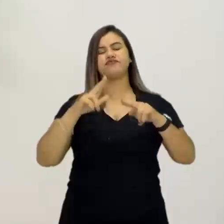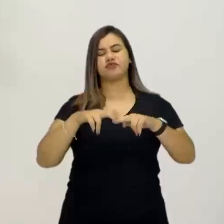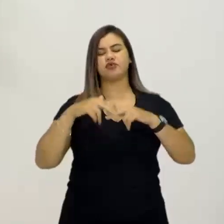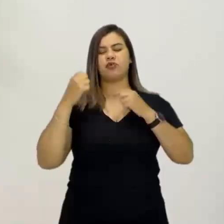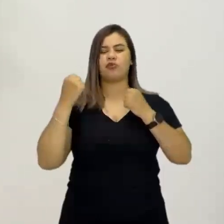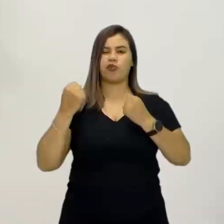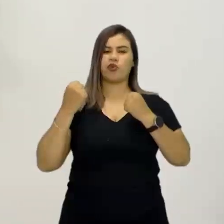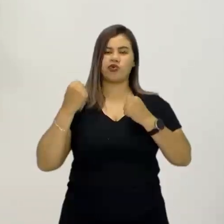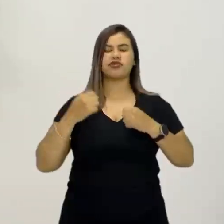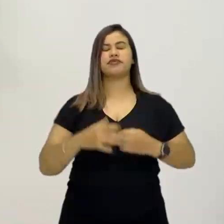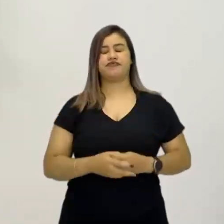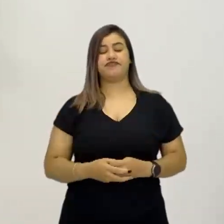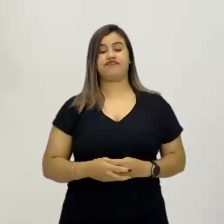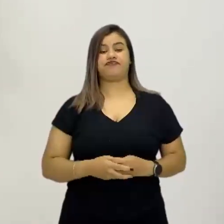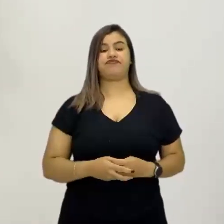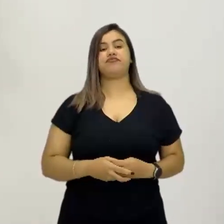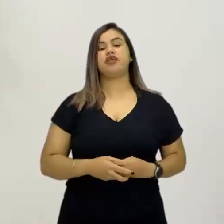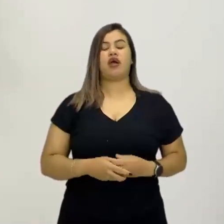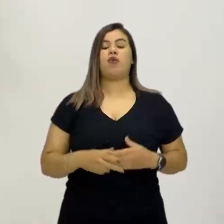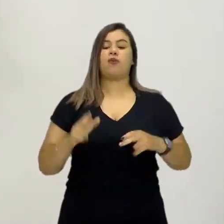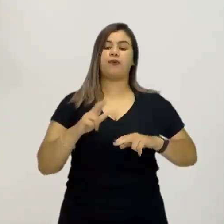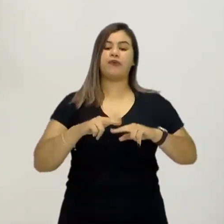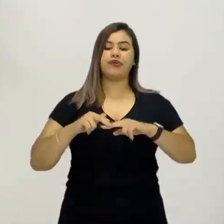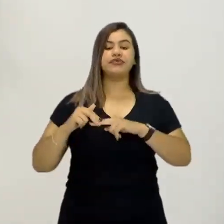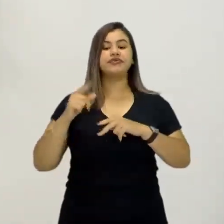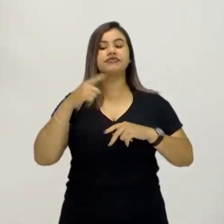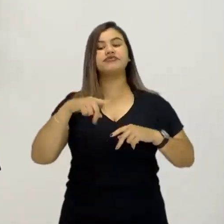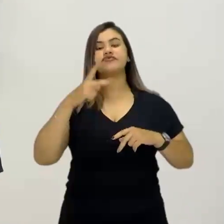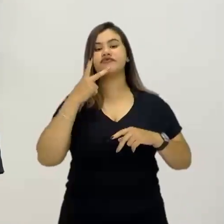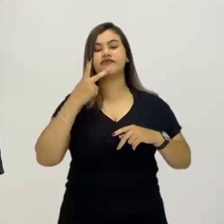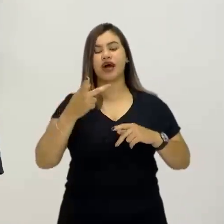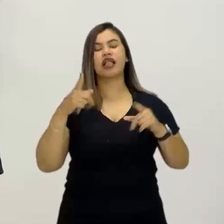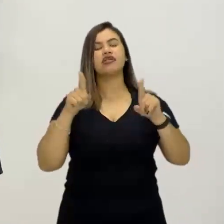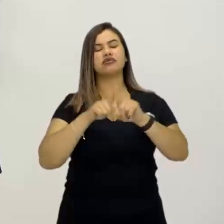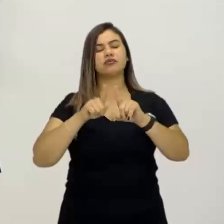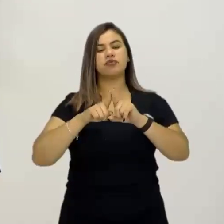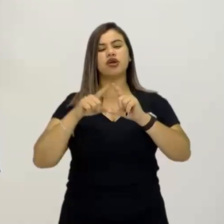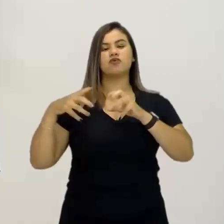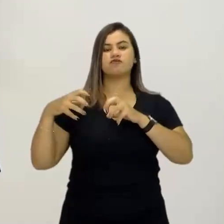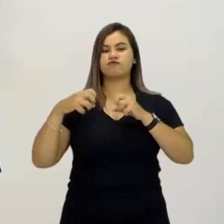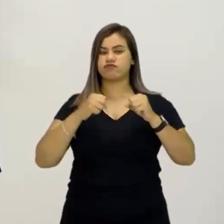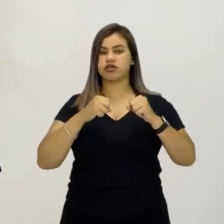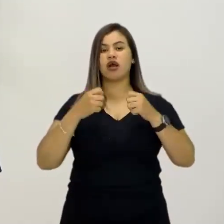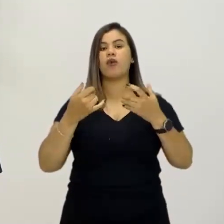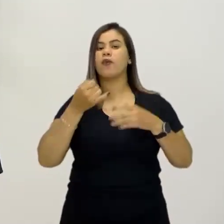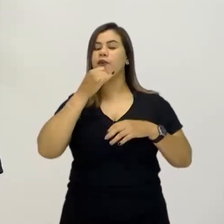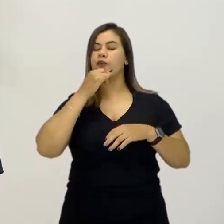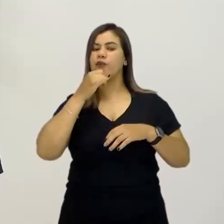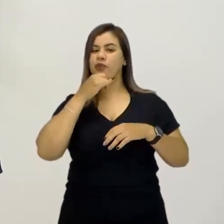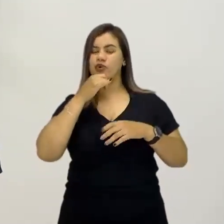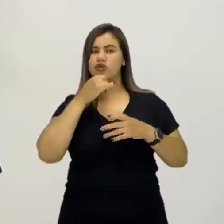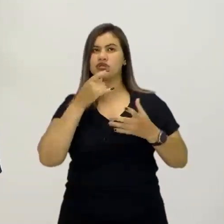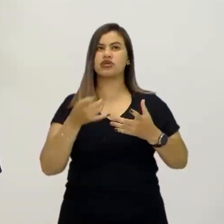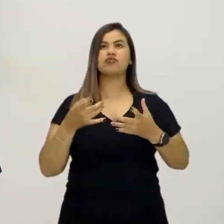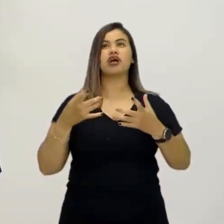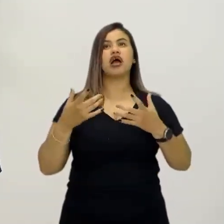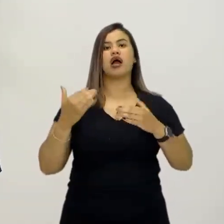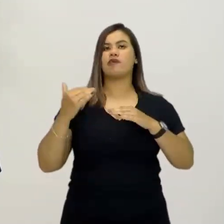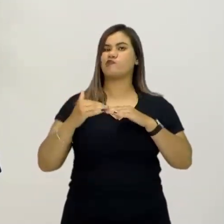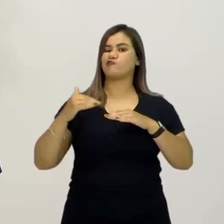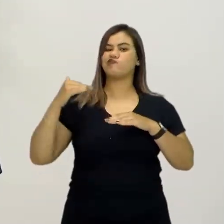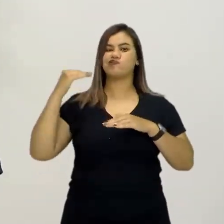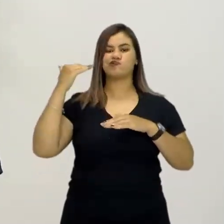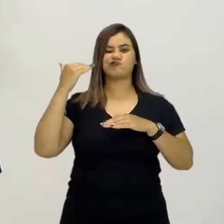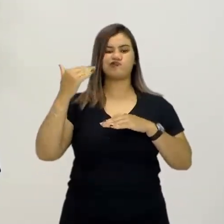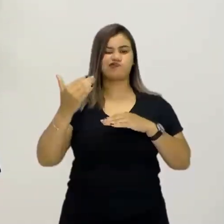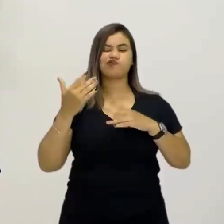quando a gente fala de poder, a gente fala também de dominação, ou seja, está em jogo aí a supremacia,